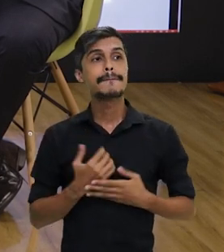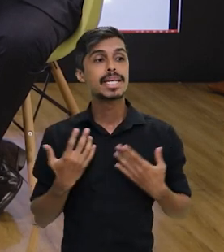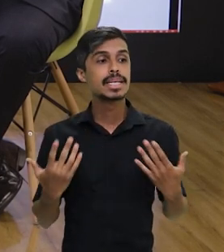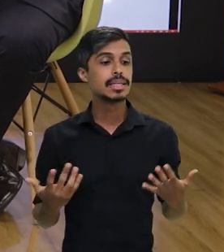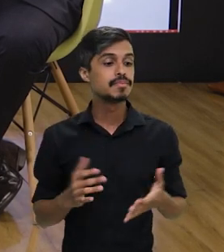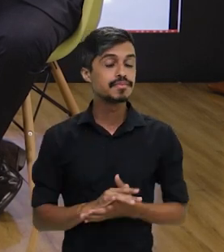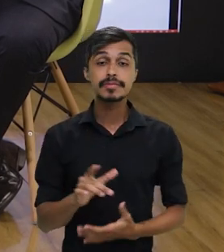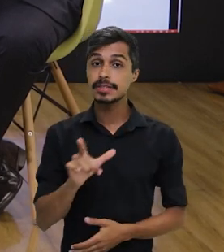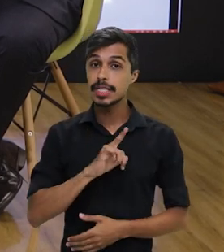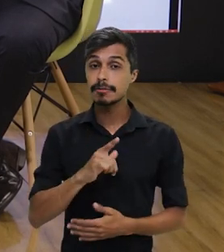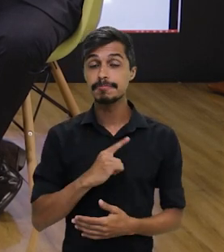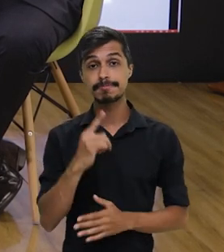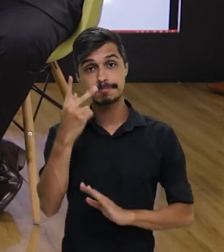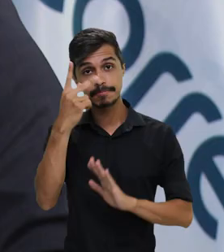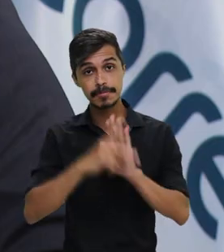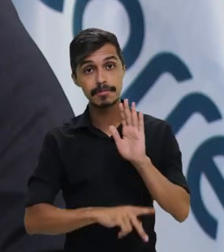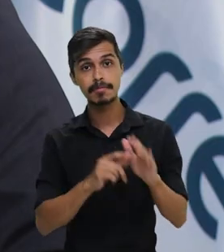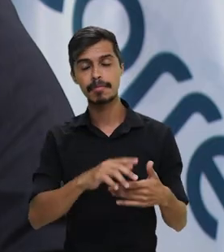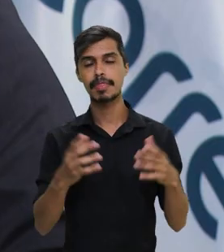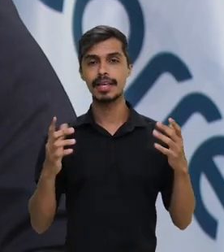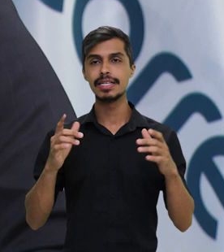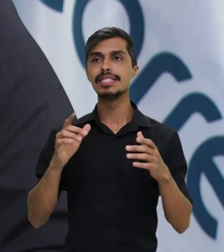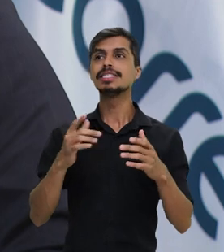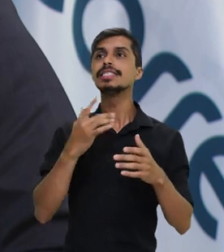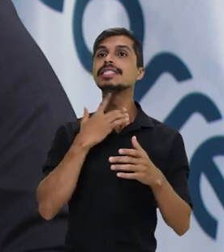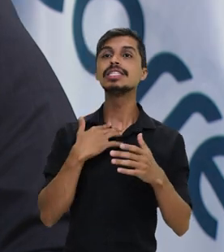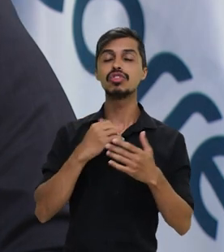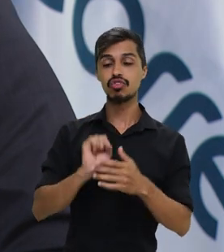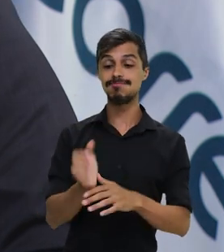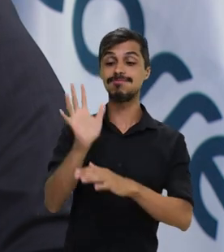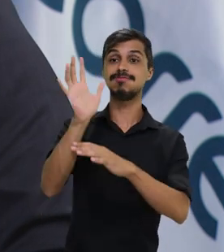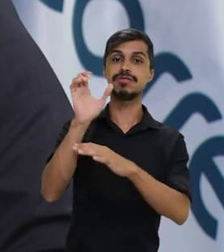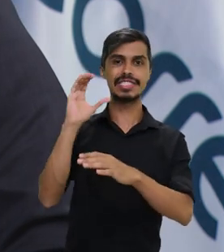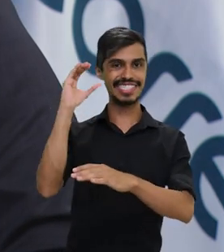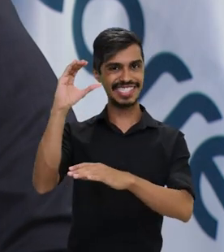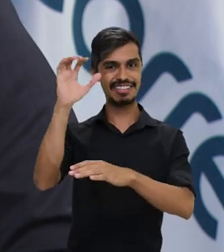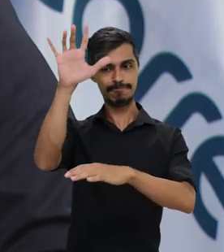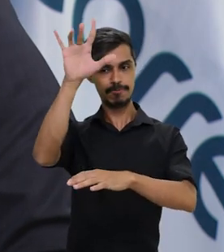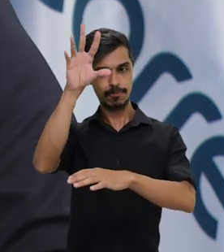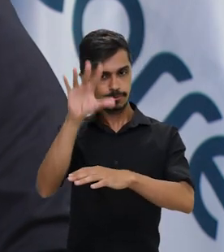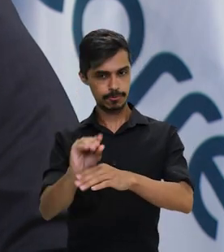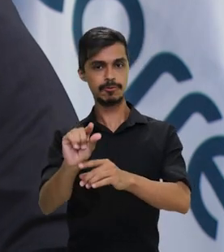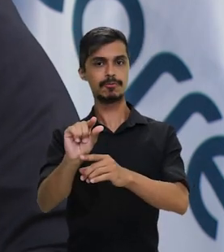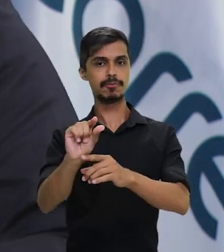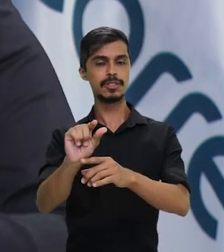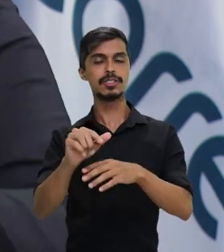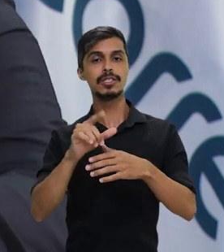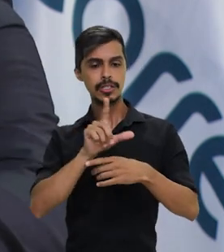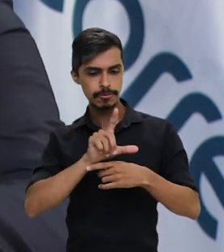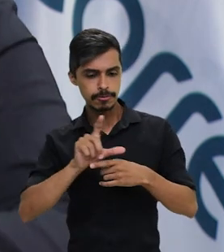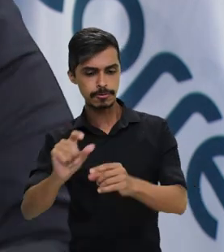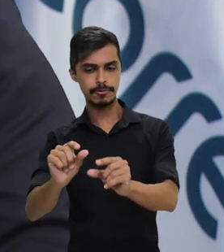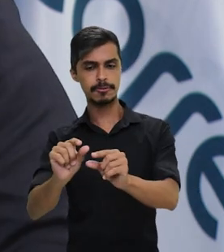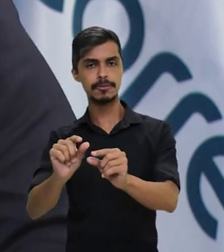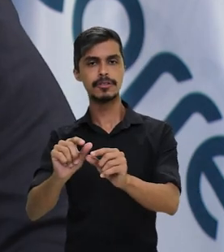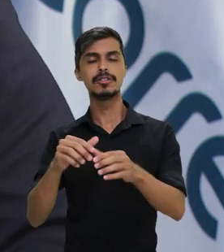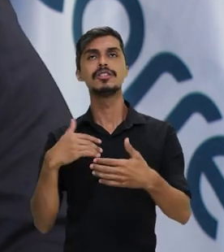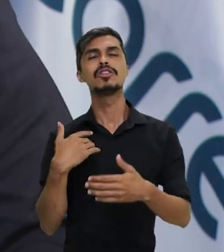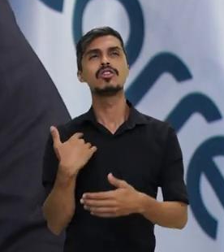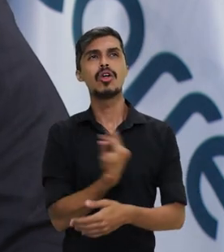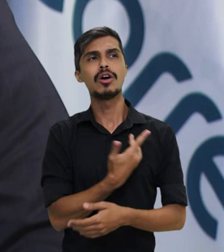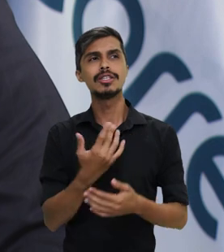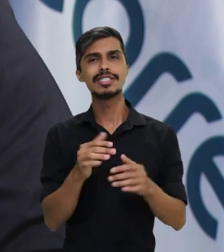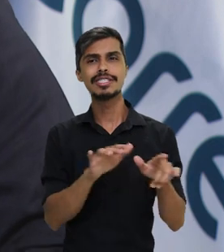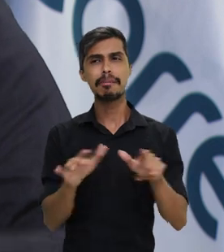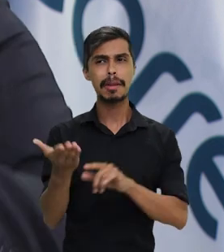assim, temos um projeto de redução grande de carbono para os próximos anos. Então, acho que agora, finalizamos até